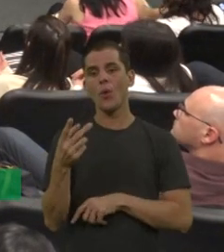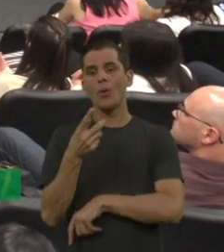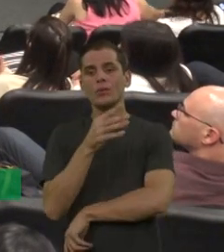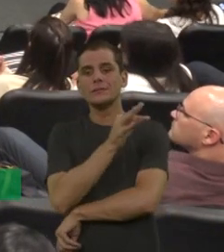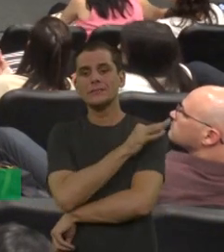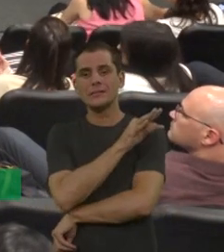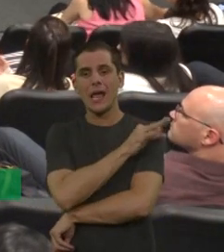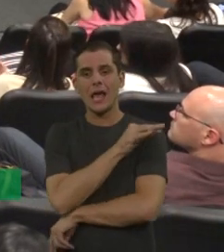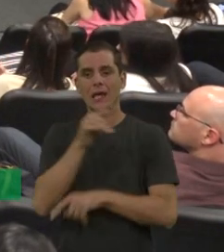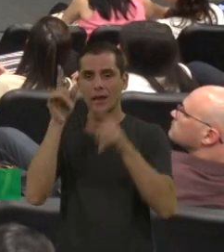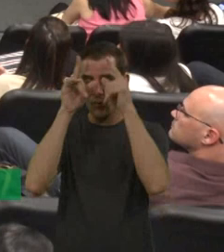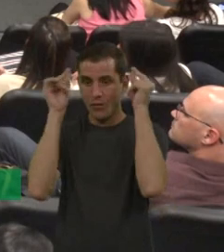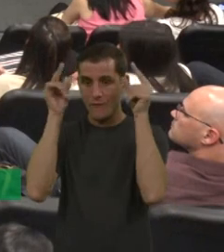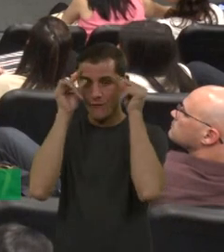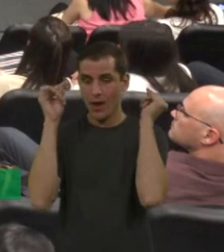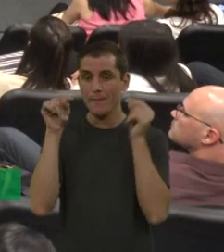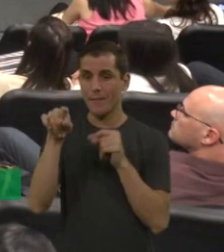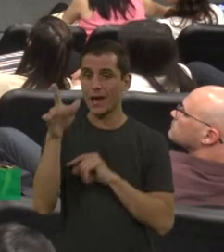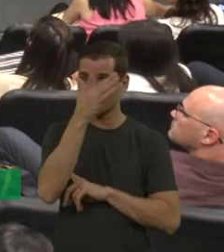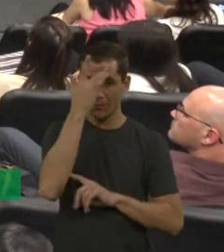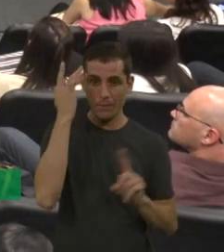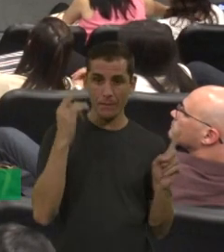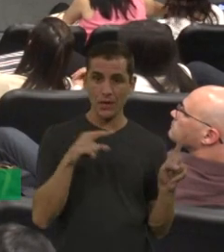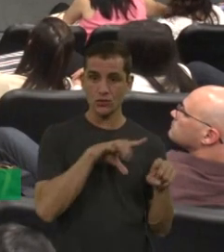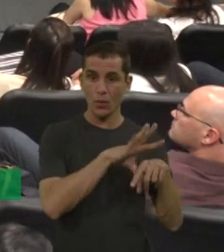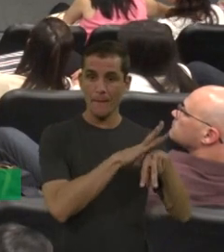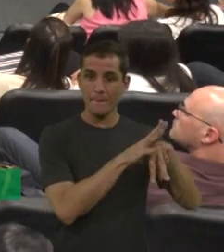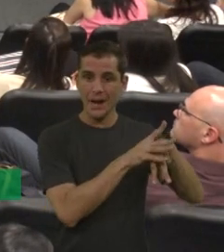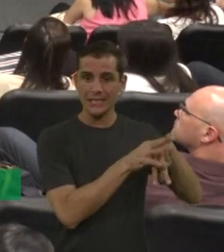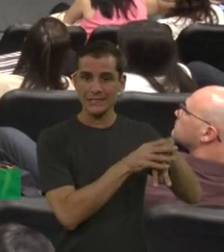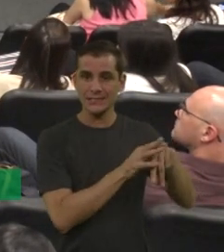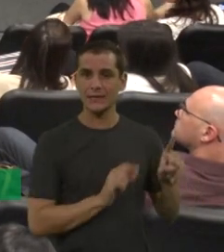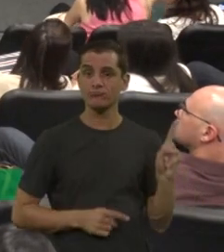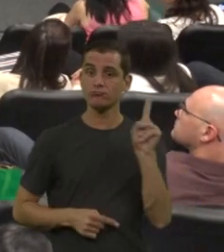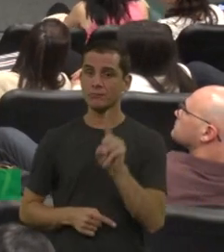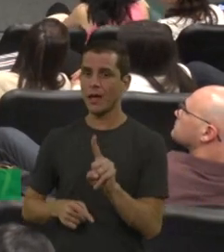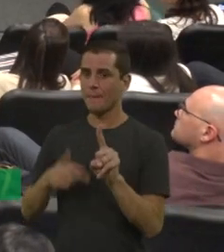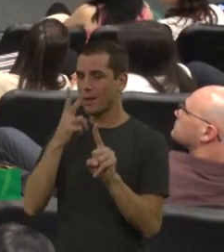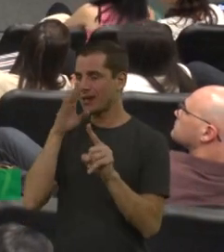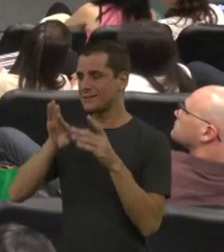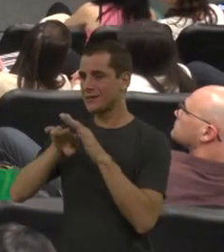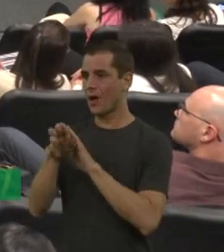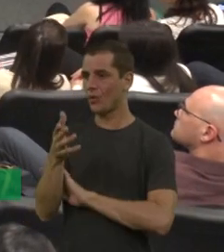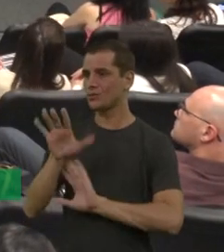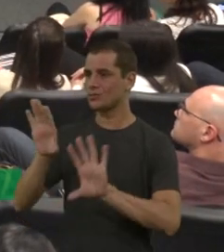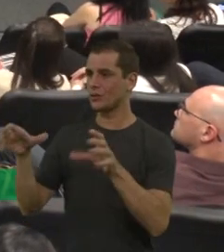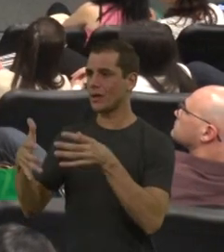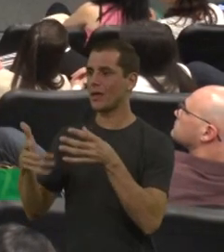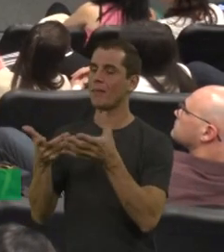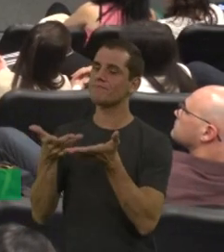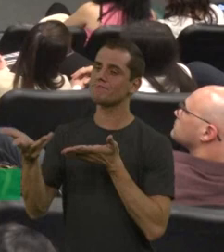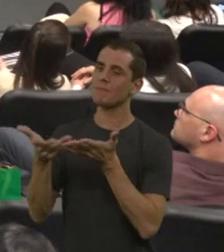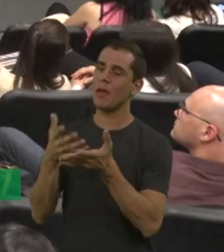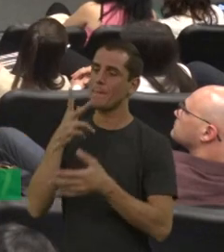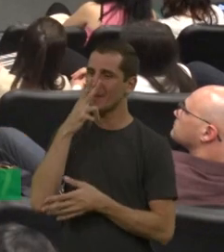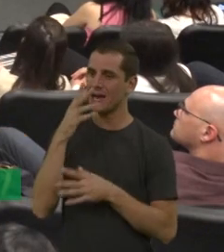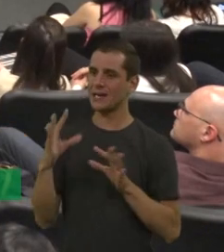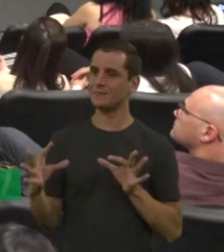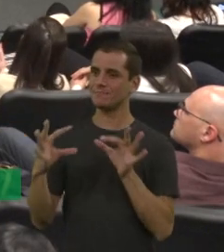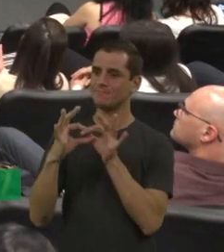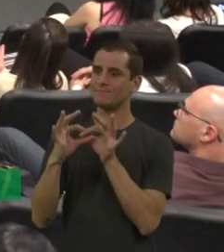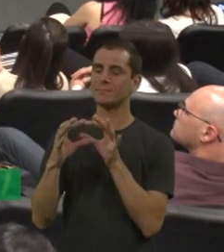Tem toda essa... Então, a profilaxia, a gente vai começando aos pouquinhos para criar o vínculo da criança, mas é um